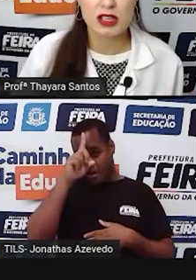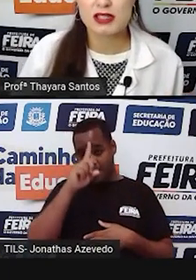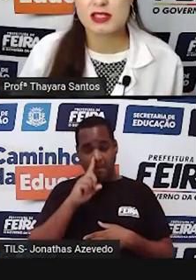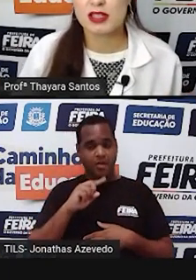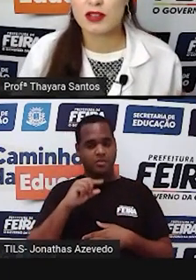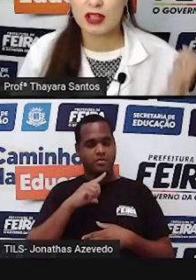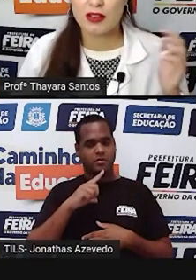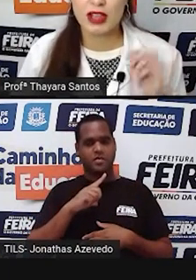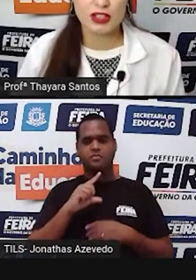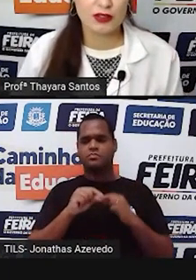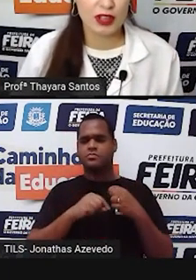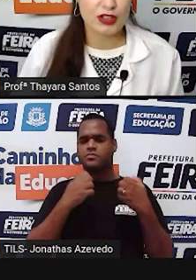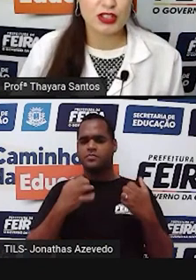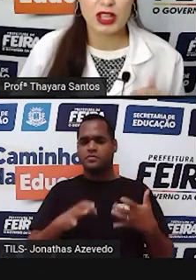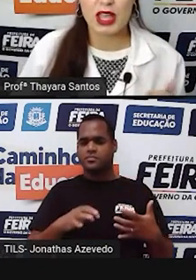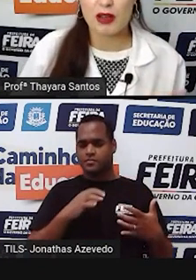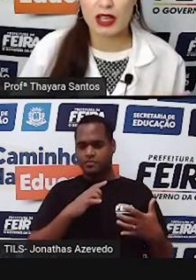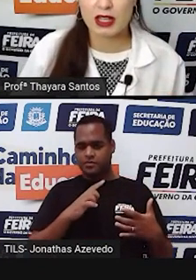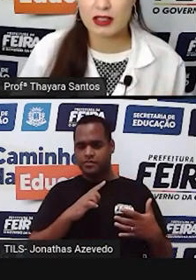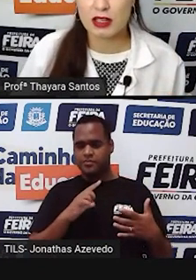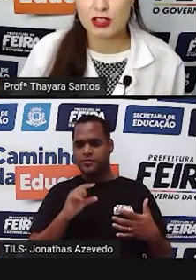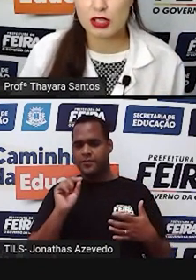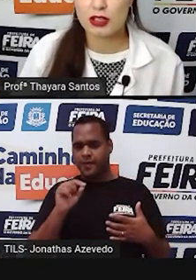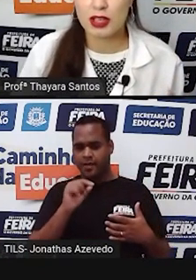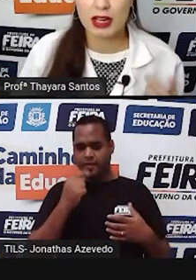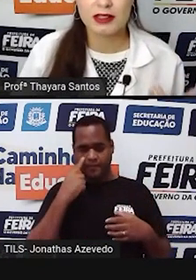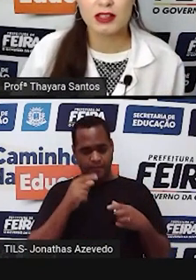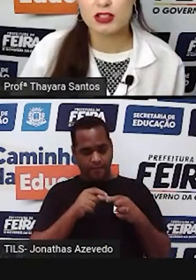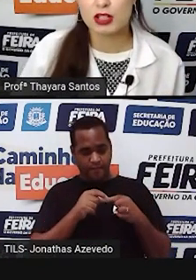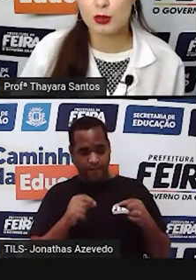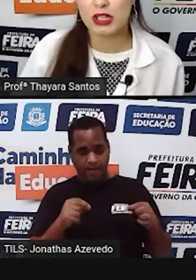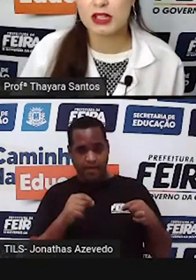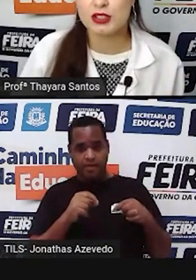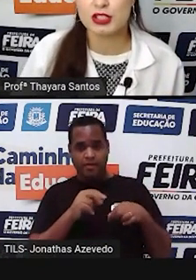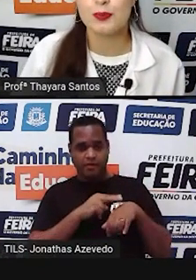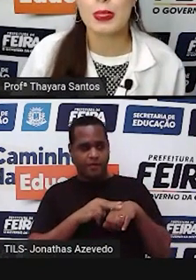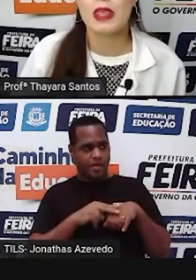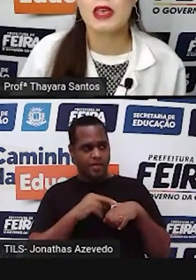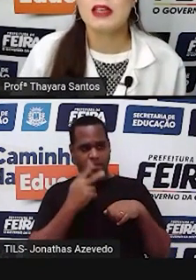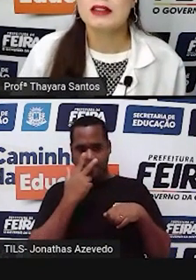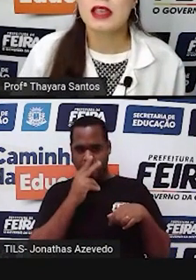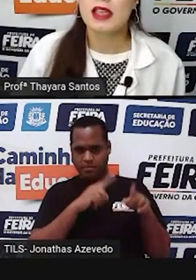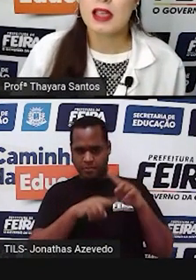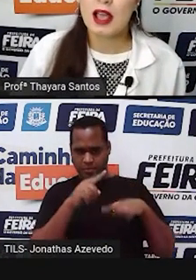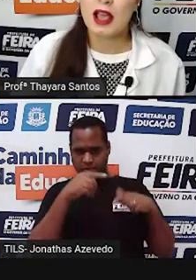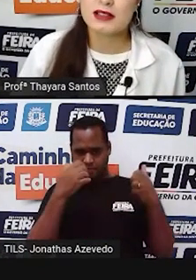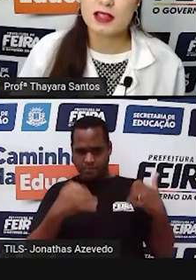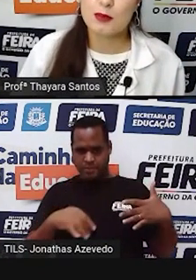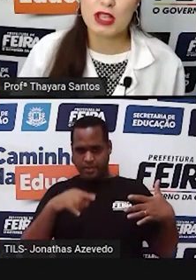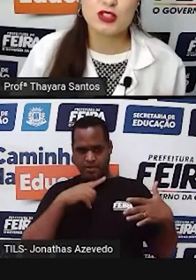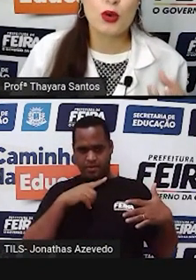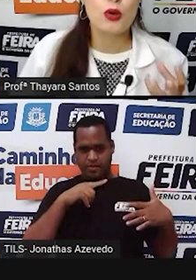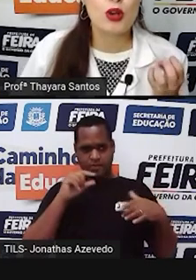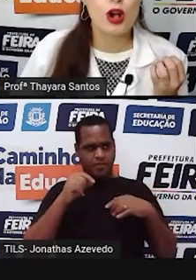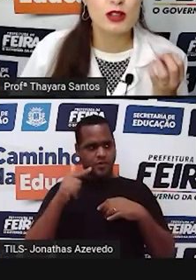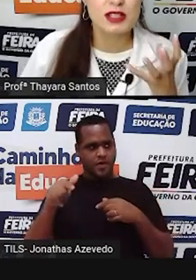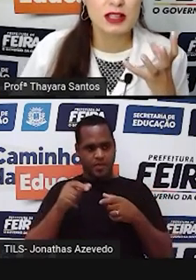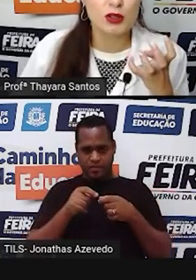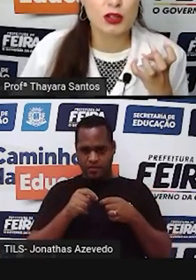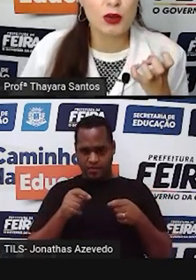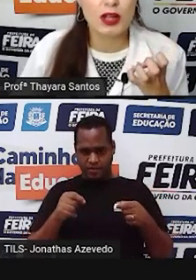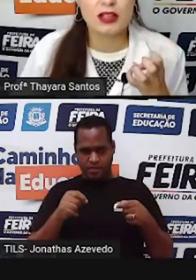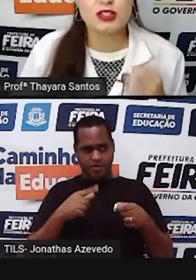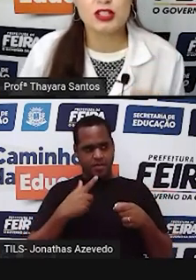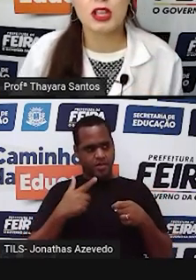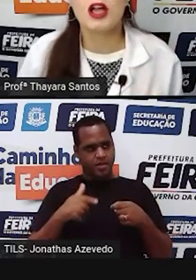característica recessiva. Ter a vagem verde é uma característica dominante. Ter a semente rugosa,